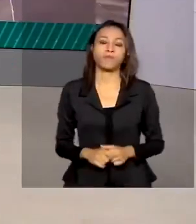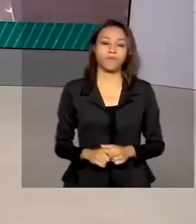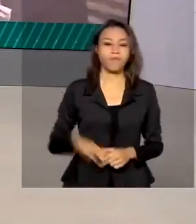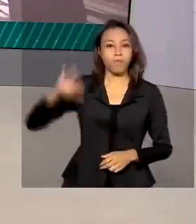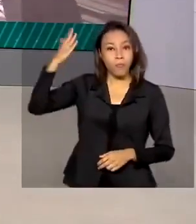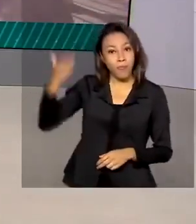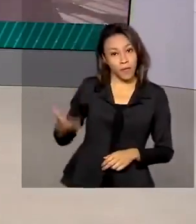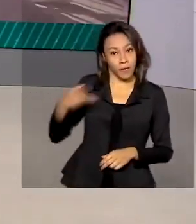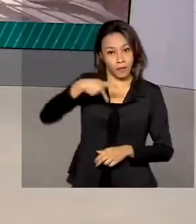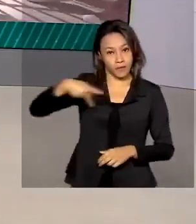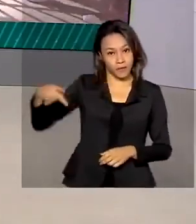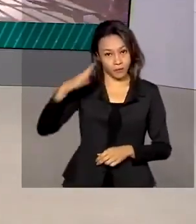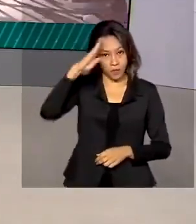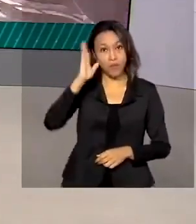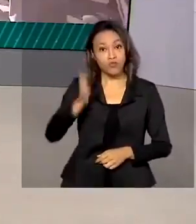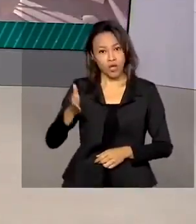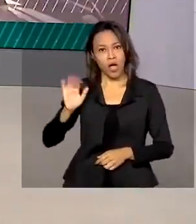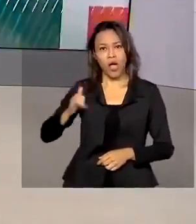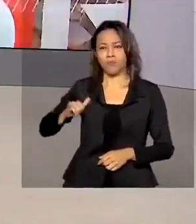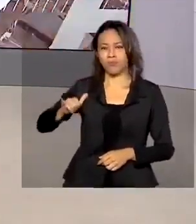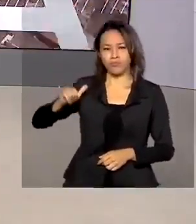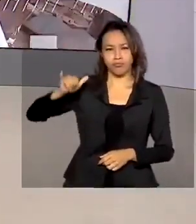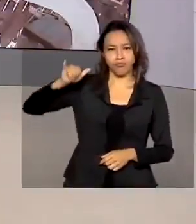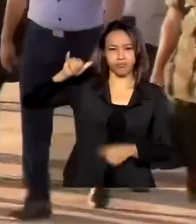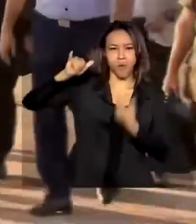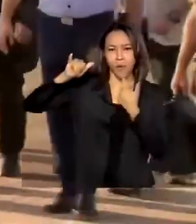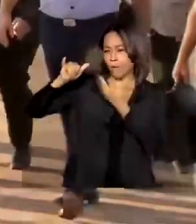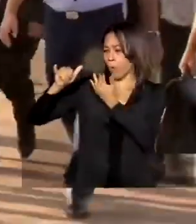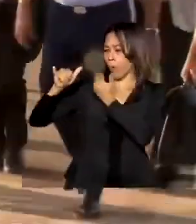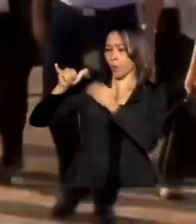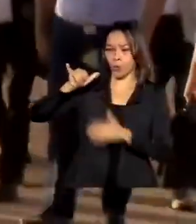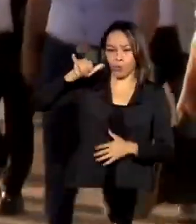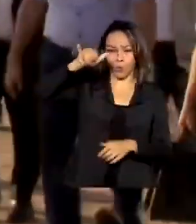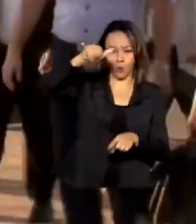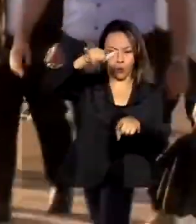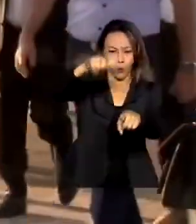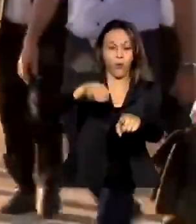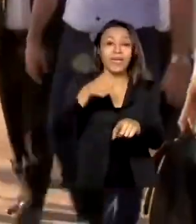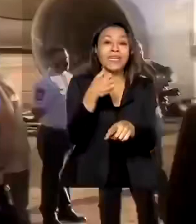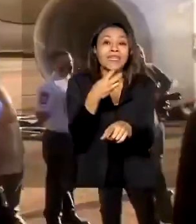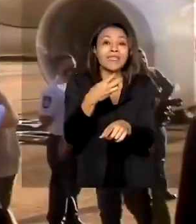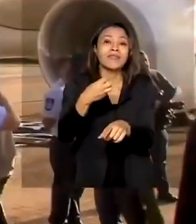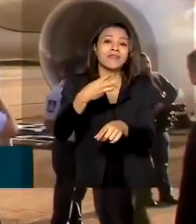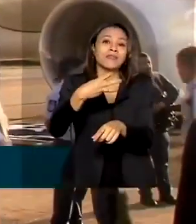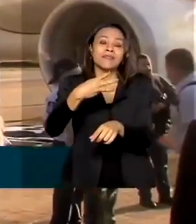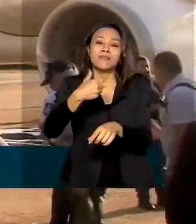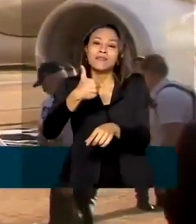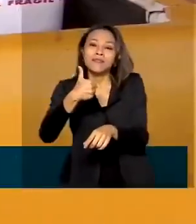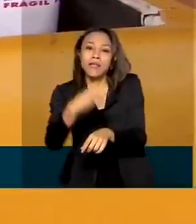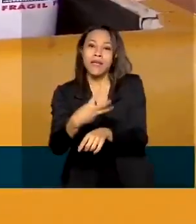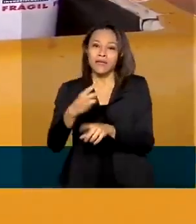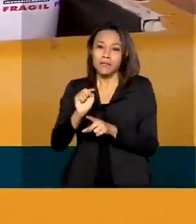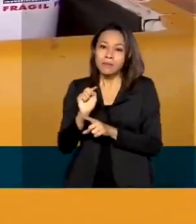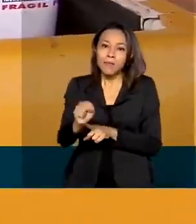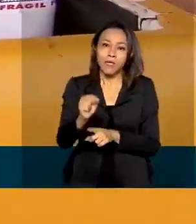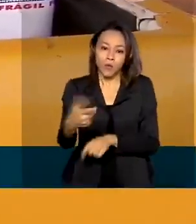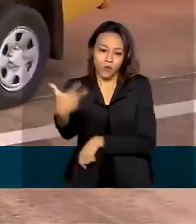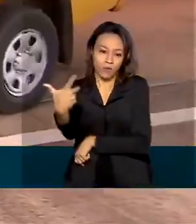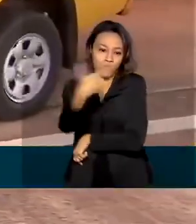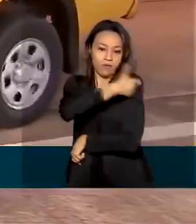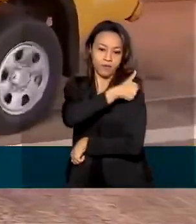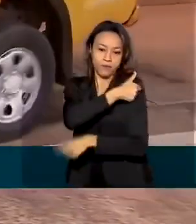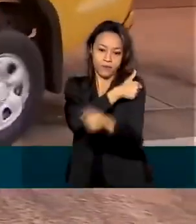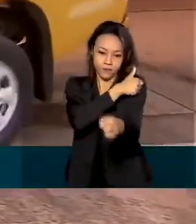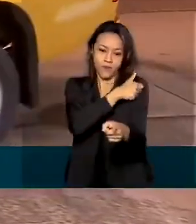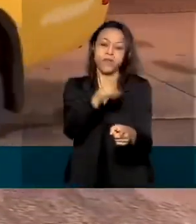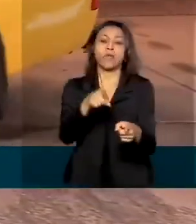presidente Jair Bolsonaro já embarcou agora há pouco para o Acre com 13.500 doses da vacina Oxford-AstraZeneca contra